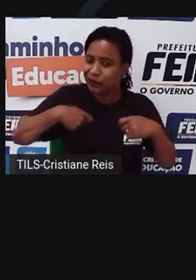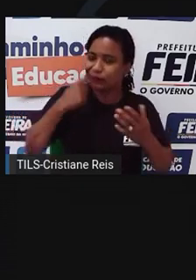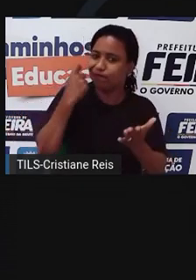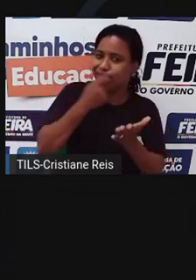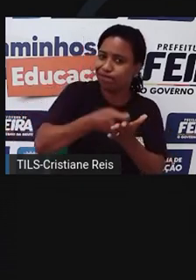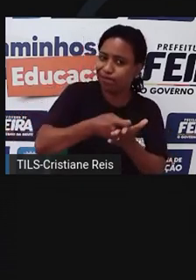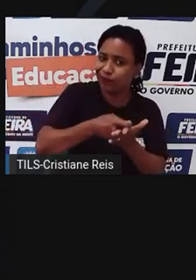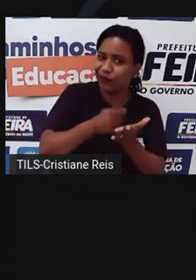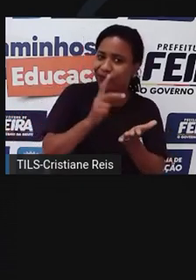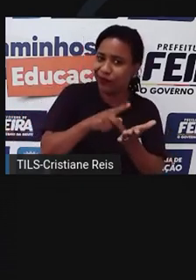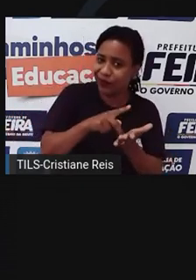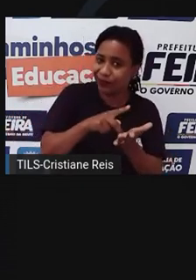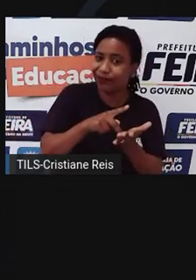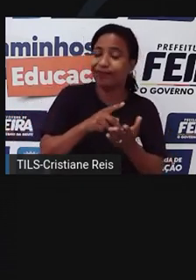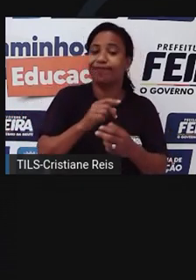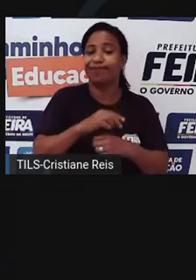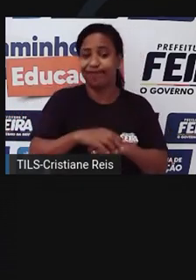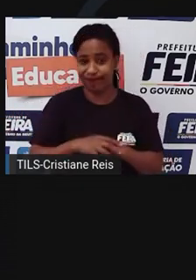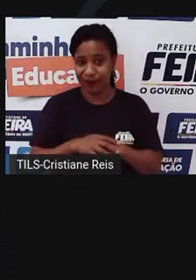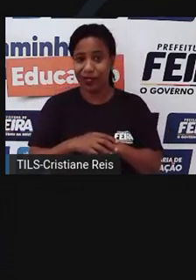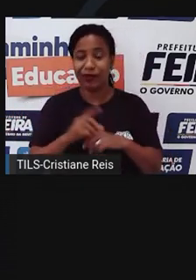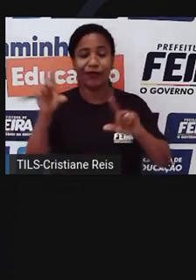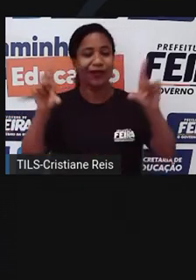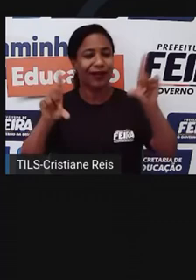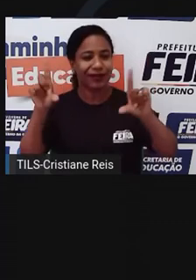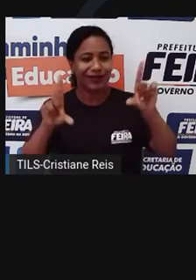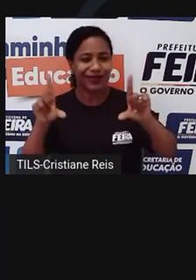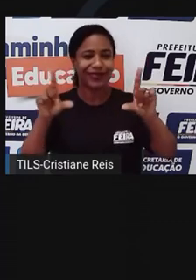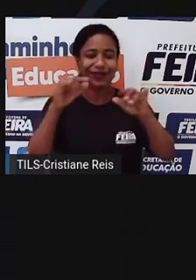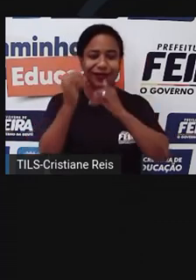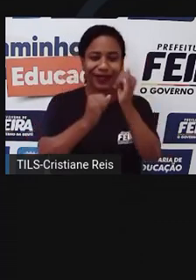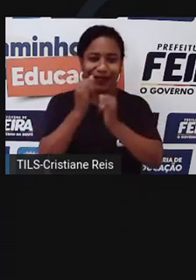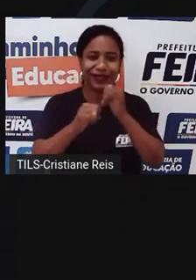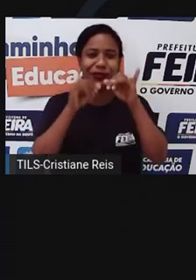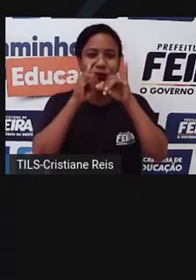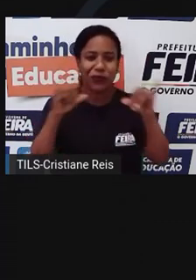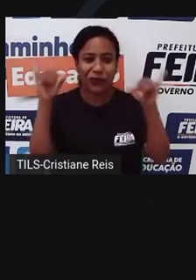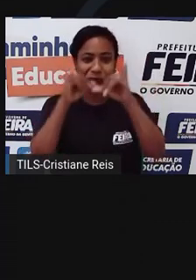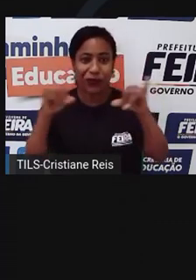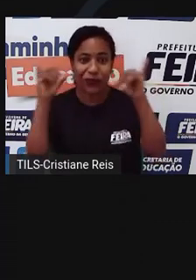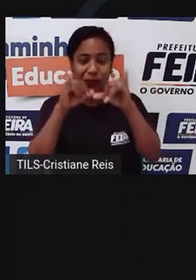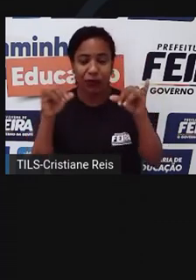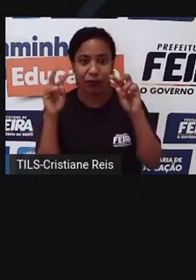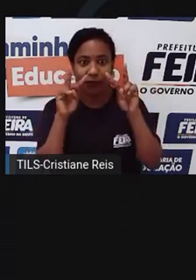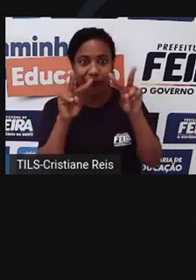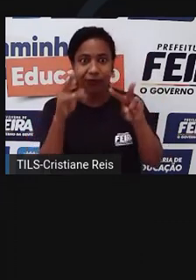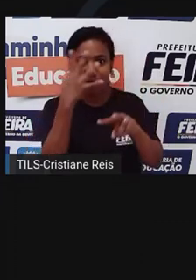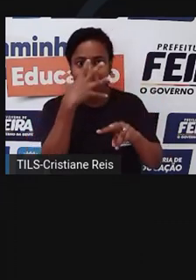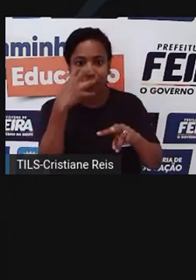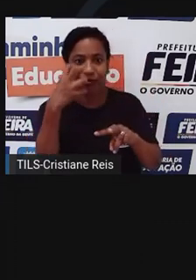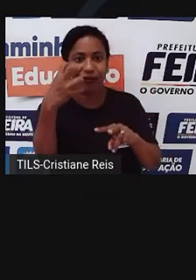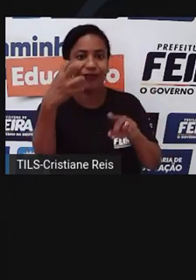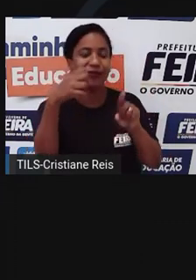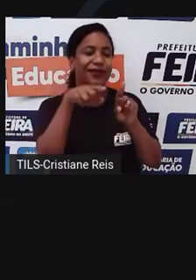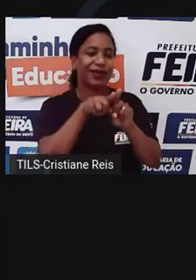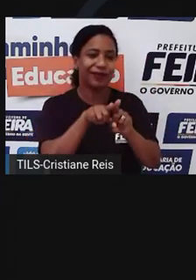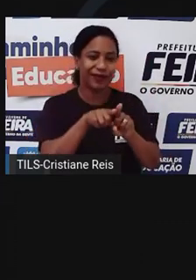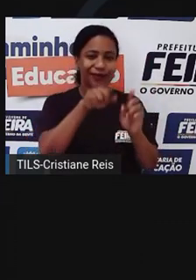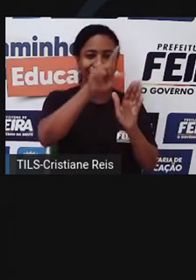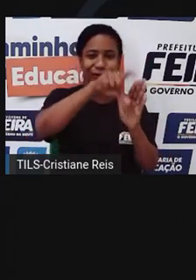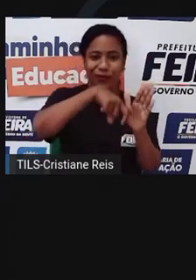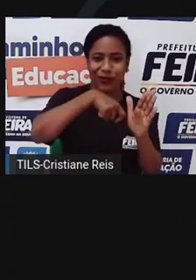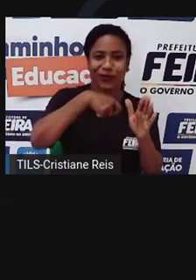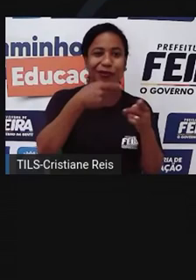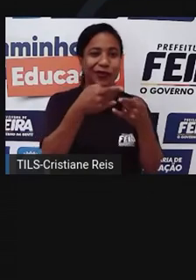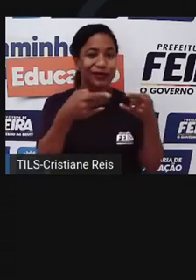o marketing está muito fácil, a publicidade toda hora fica bombardeando as pessoas, e o crédito fácil. Então, o limite de cheque especial,